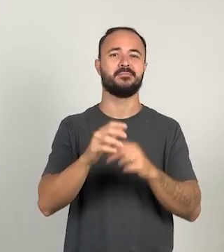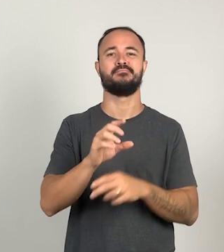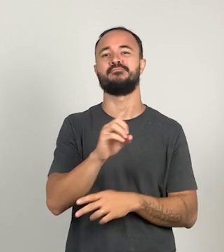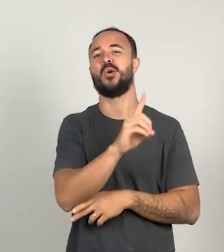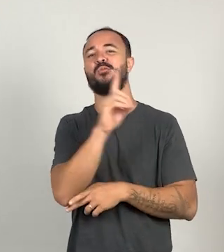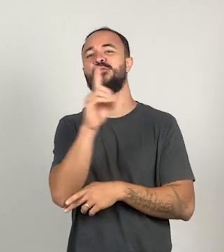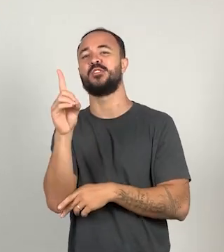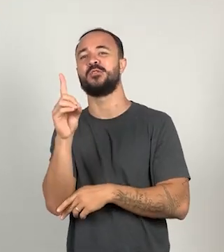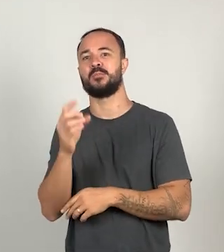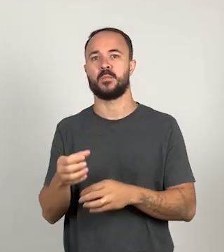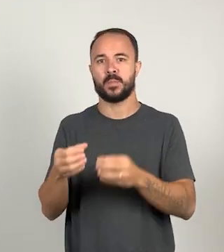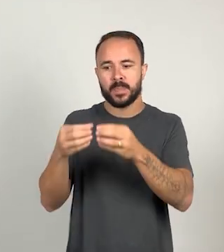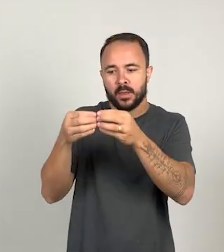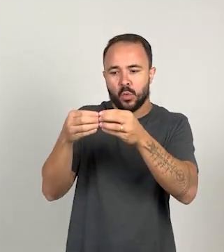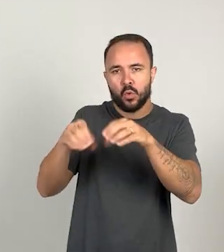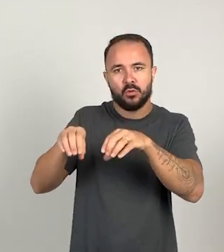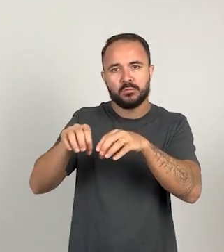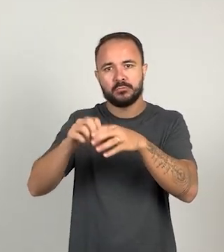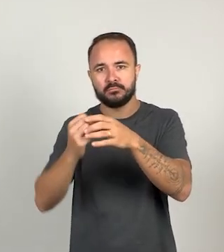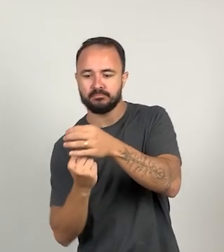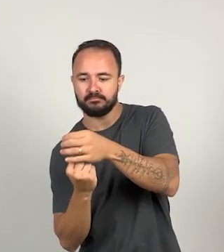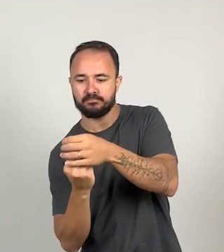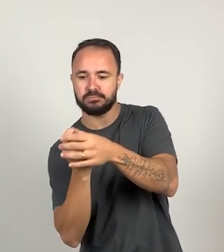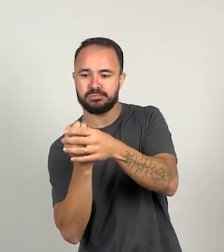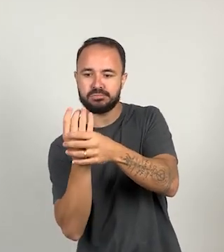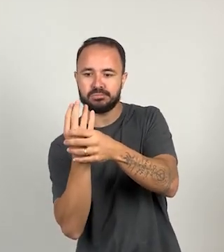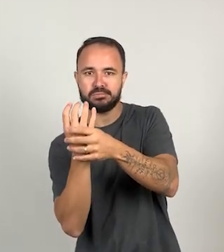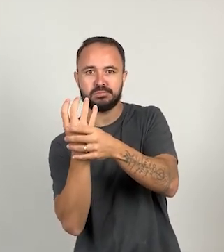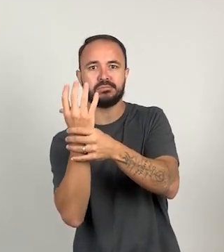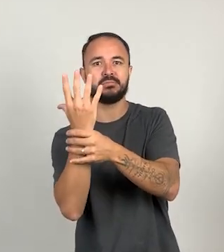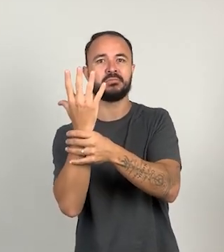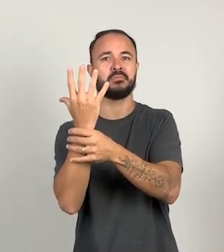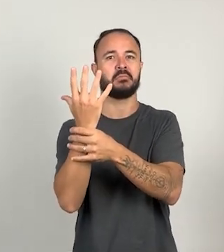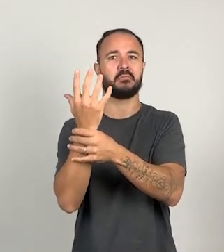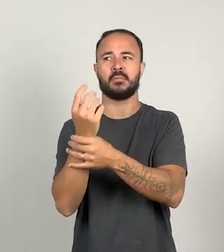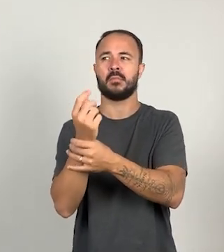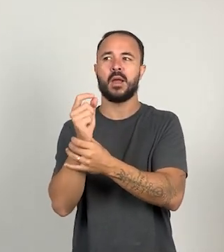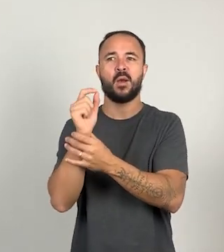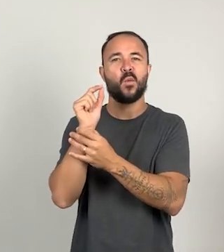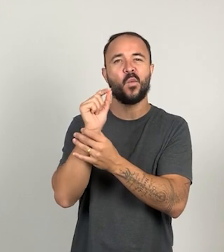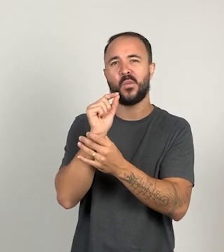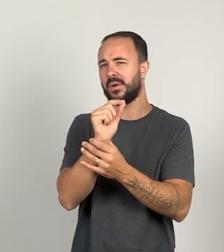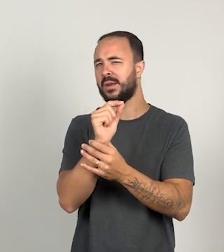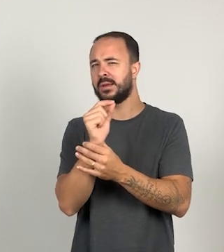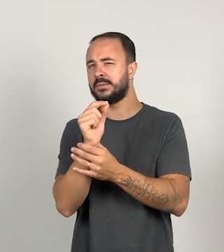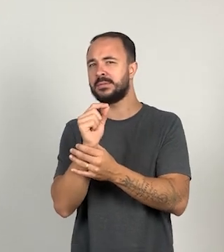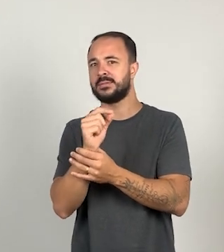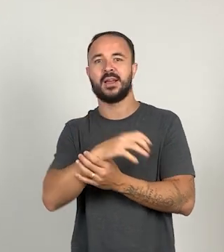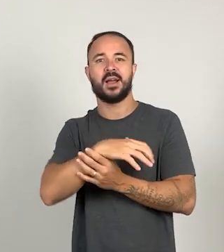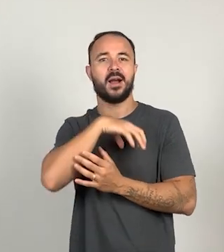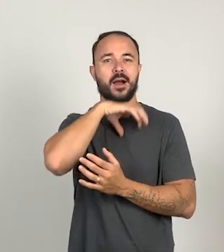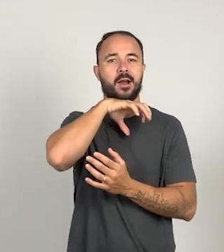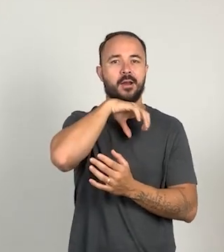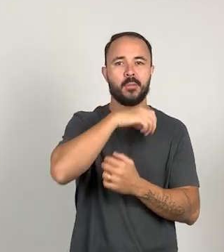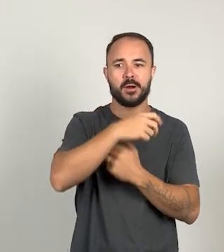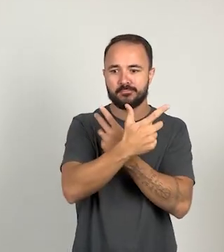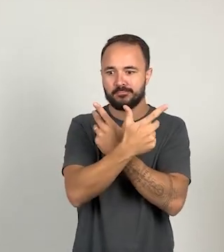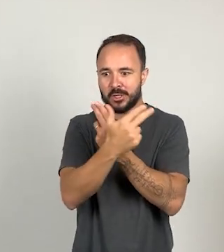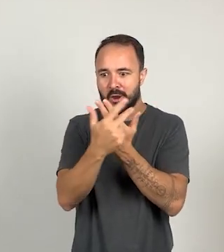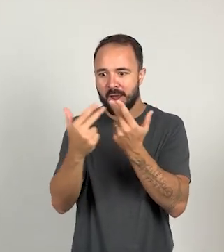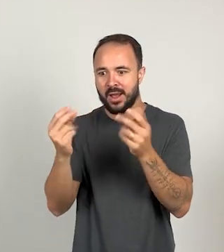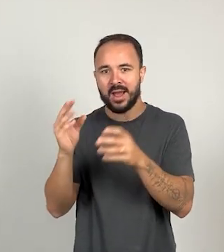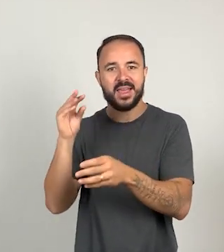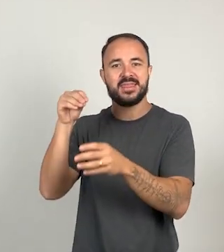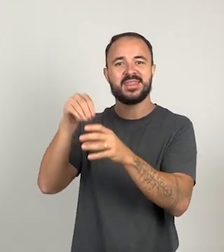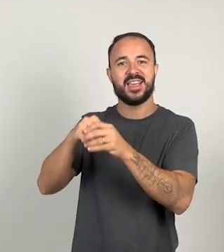em que os ovos se abriram? Vocês nem podem imaginar os bichos que das cascas